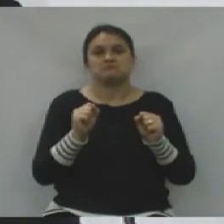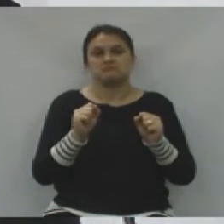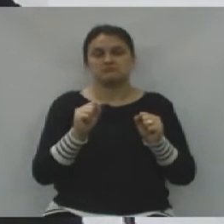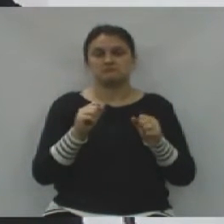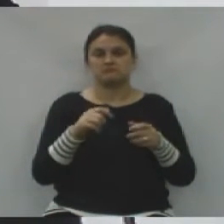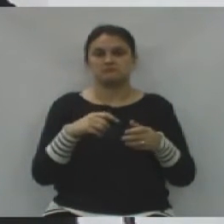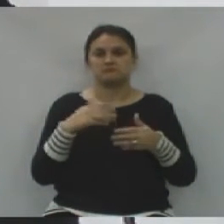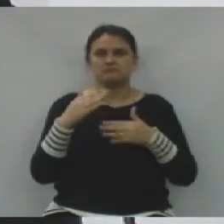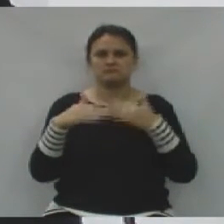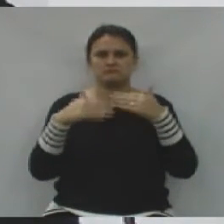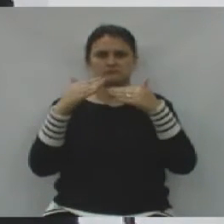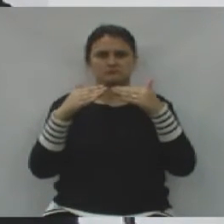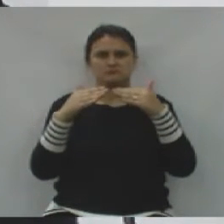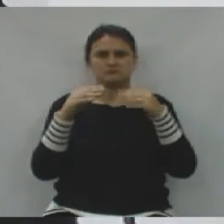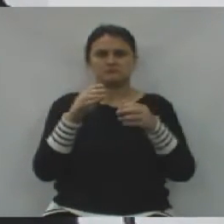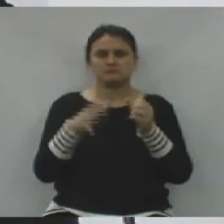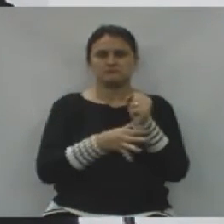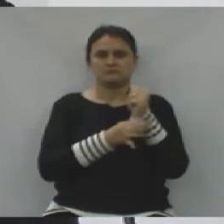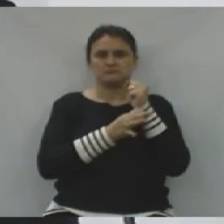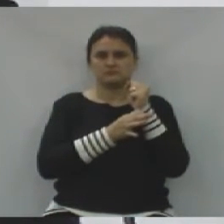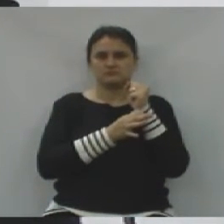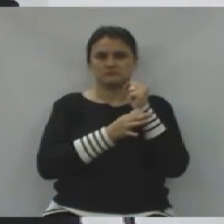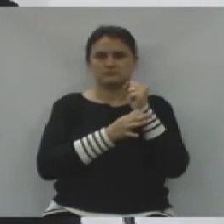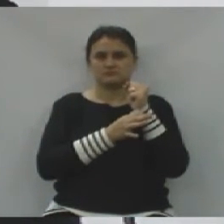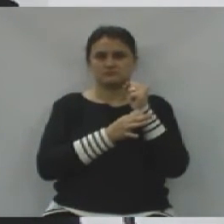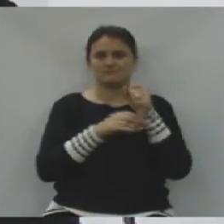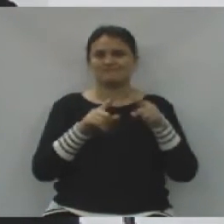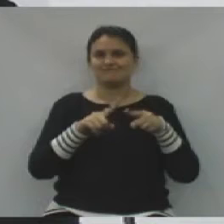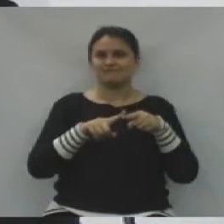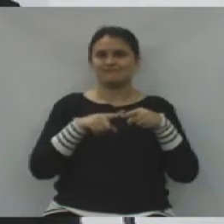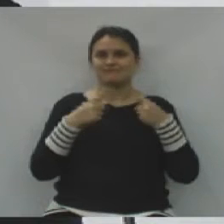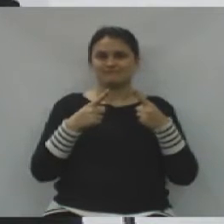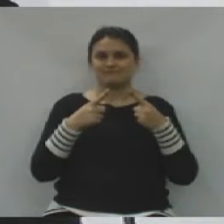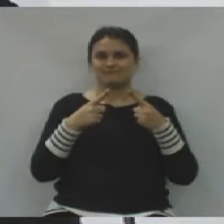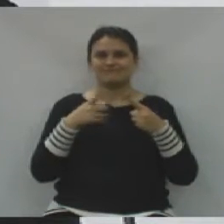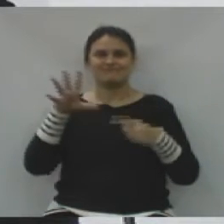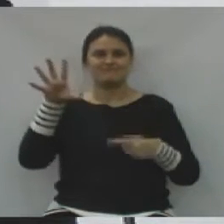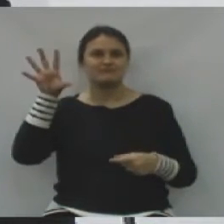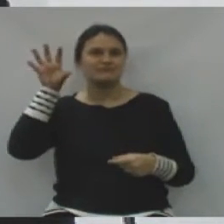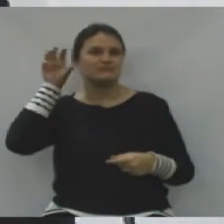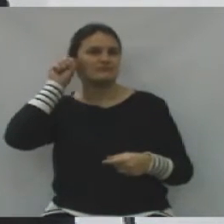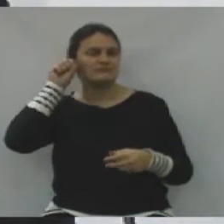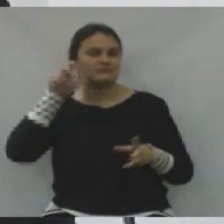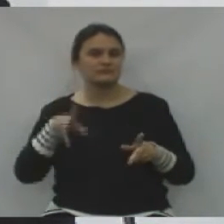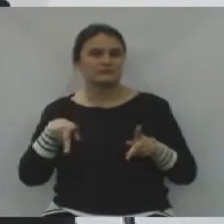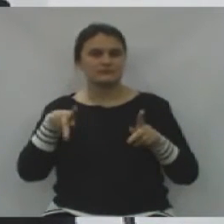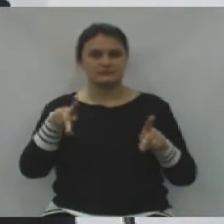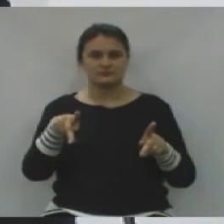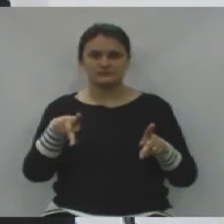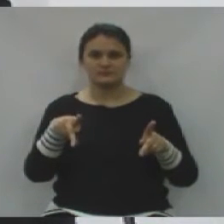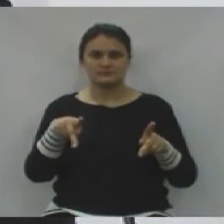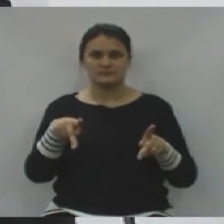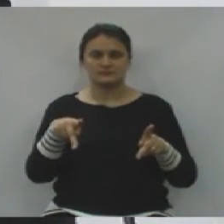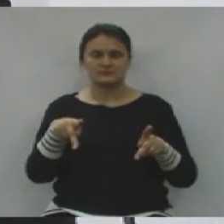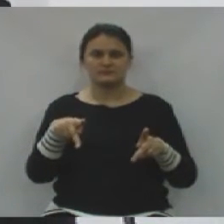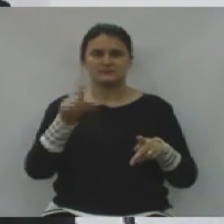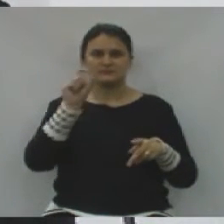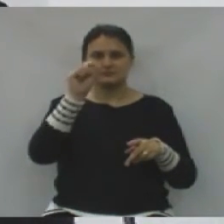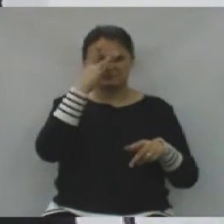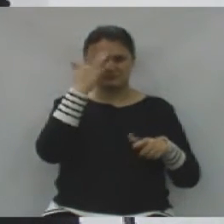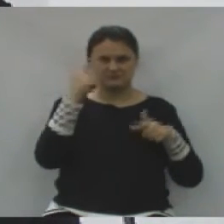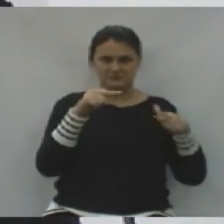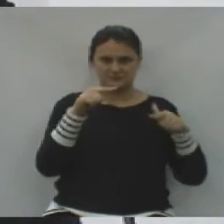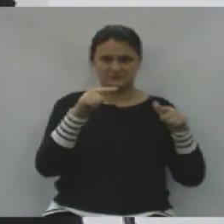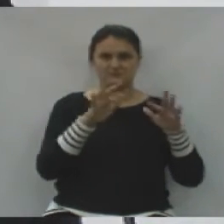de geração, enfim, de segurança. Mas, ouvindo a nossa população, os trabalhadores,